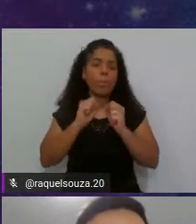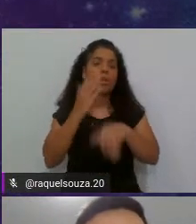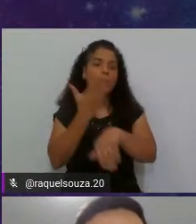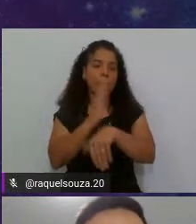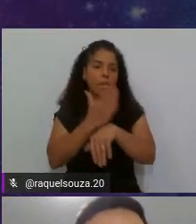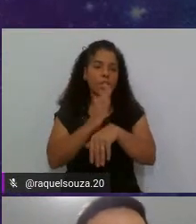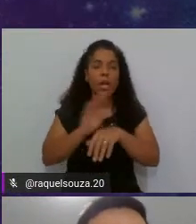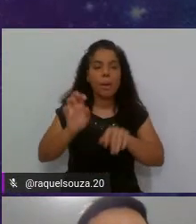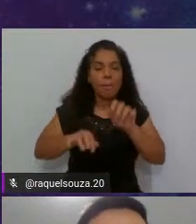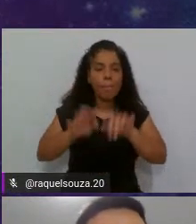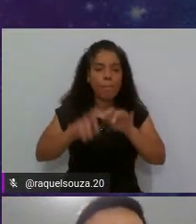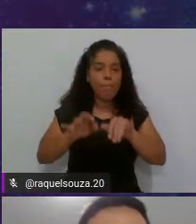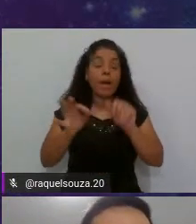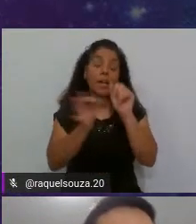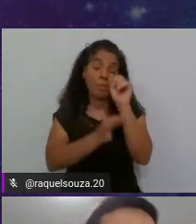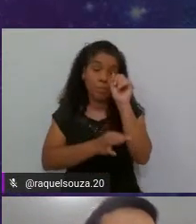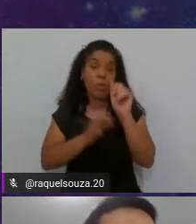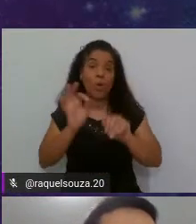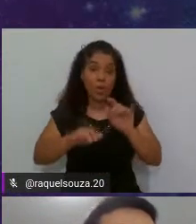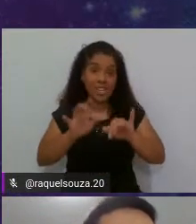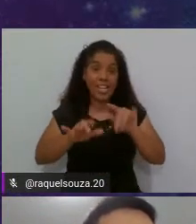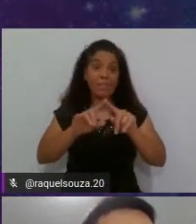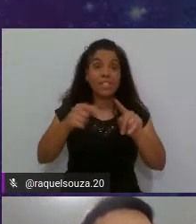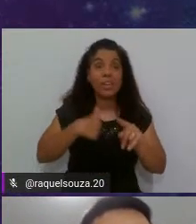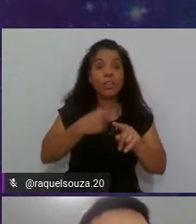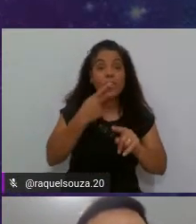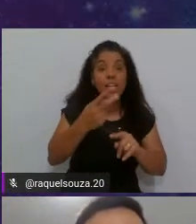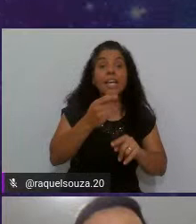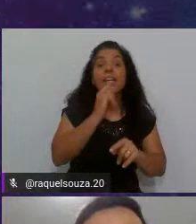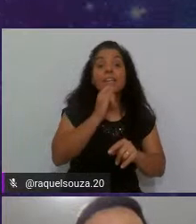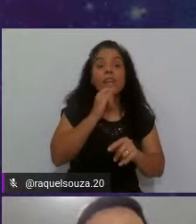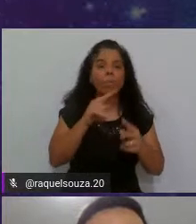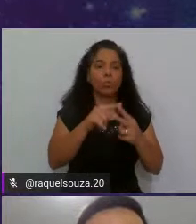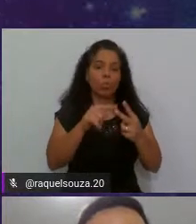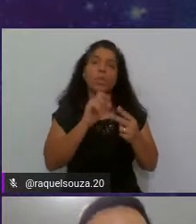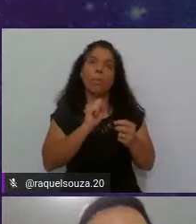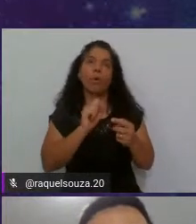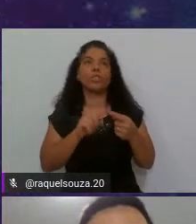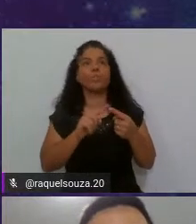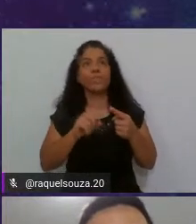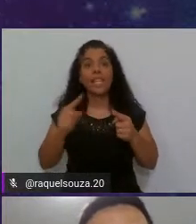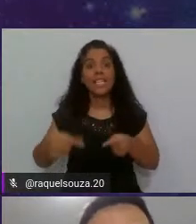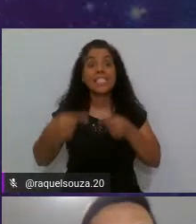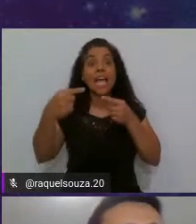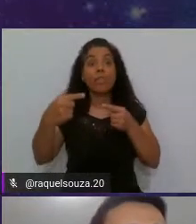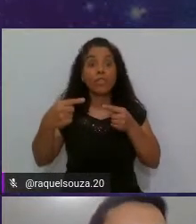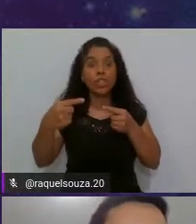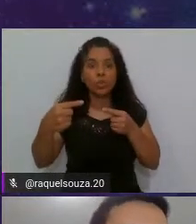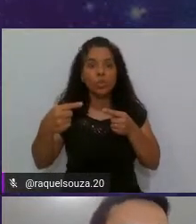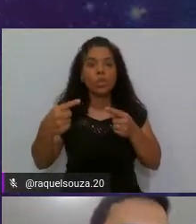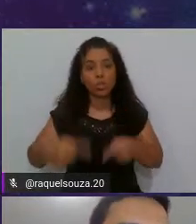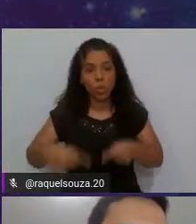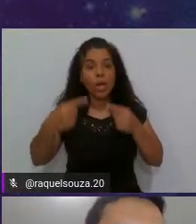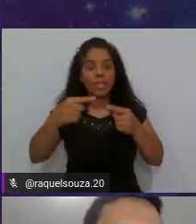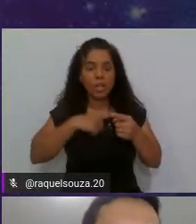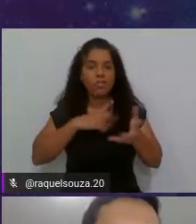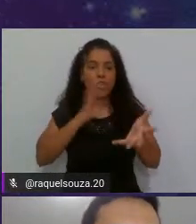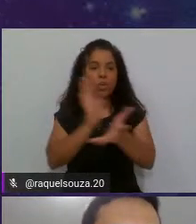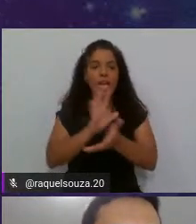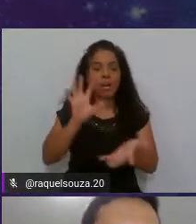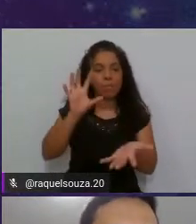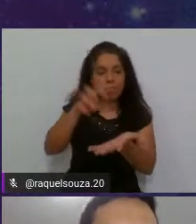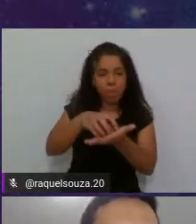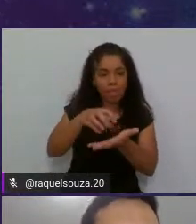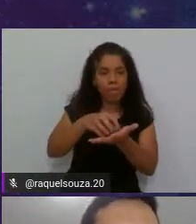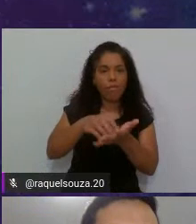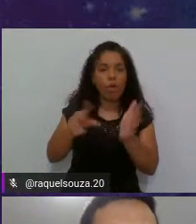programação, e eu vou citar duas aqui como exemplo. Por exemplo, você pode pegar desafios no HackerHank, que é uma plataforma